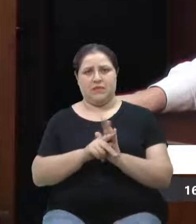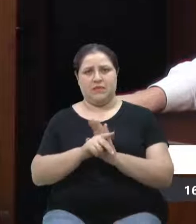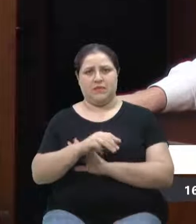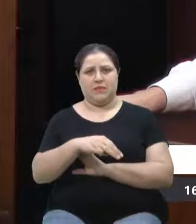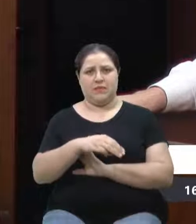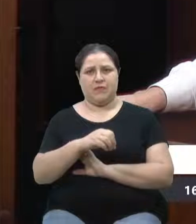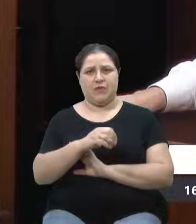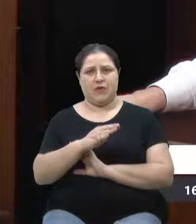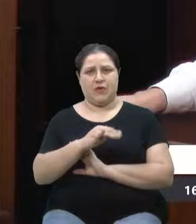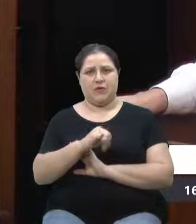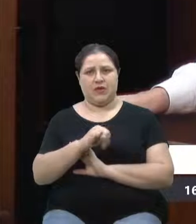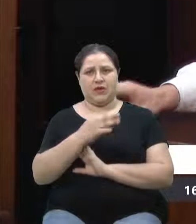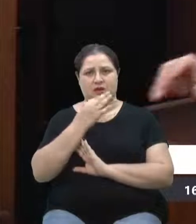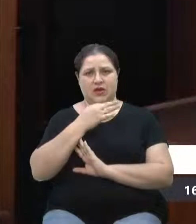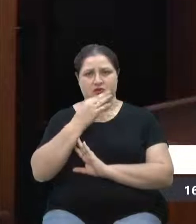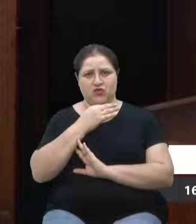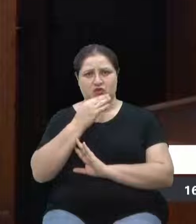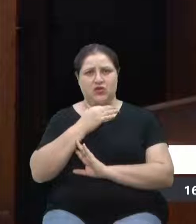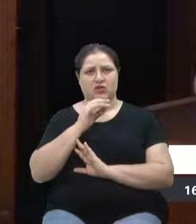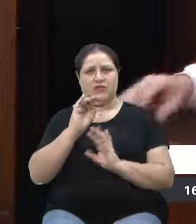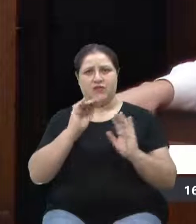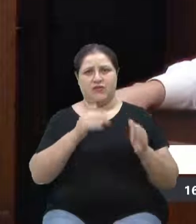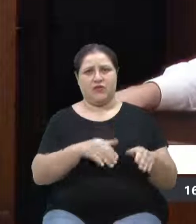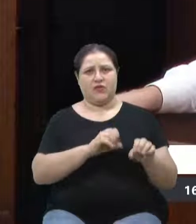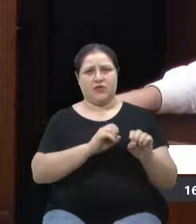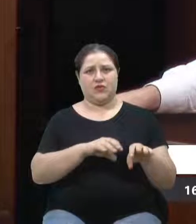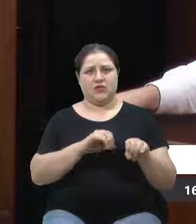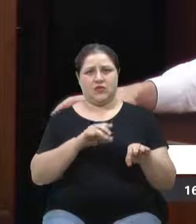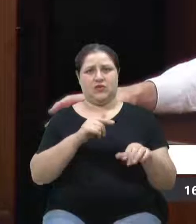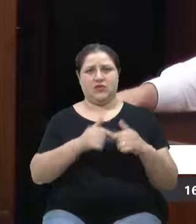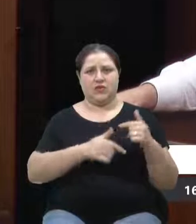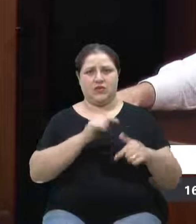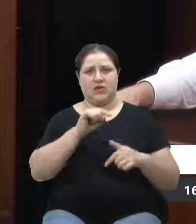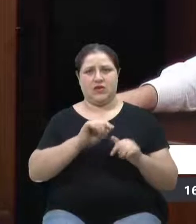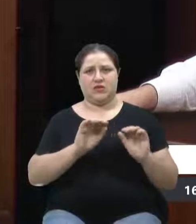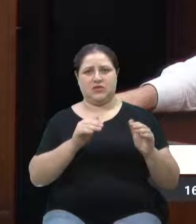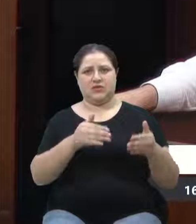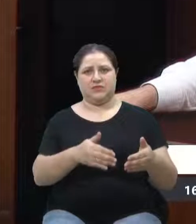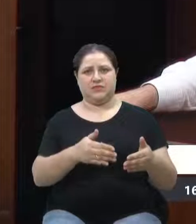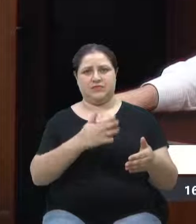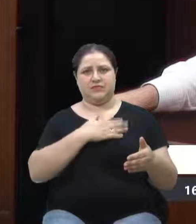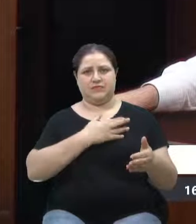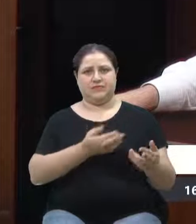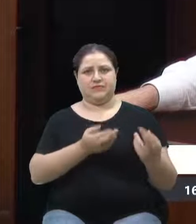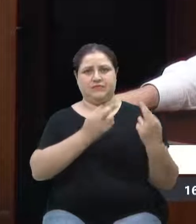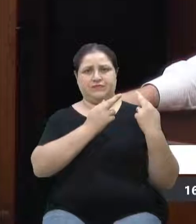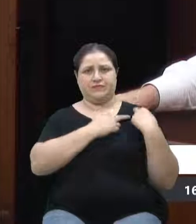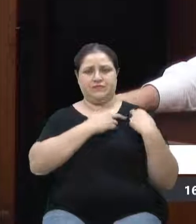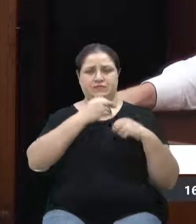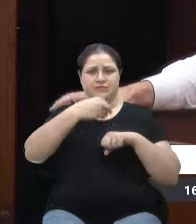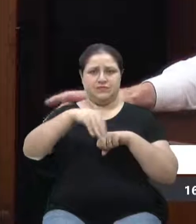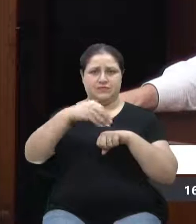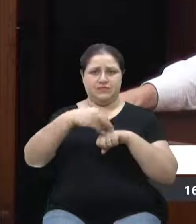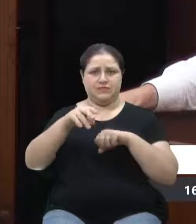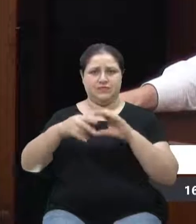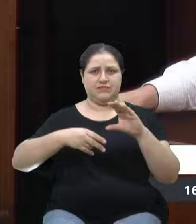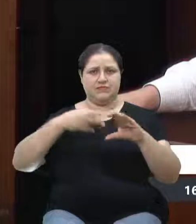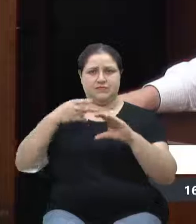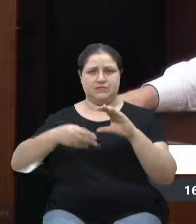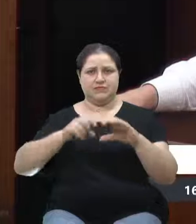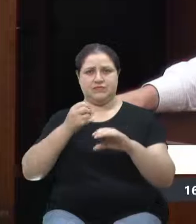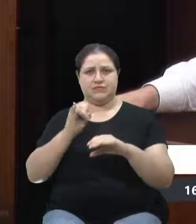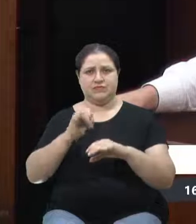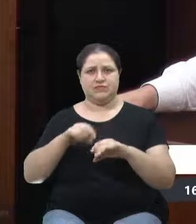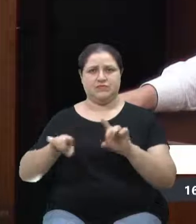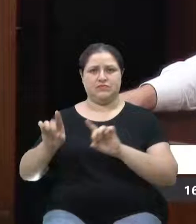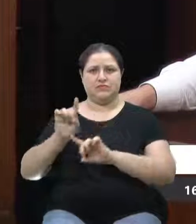vem trabalhando nesse sentido. Fiquei no compromisso de passar a esta casa, que se alguém, algum dos